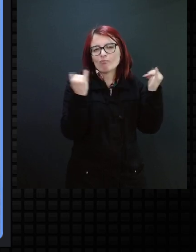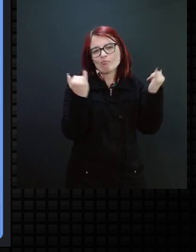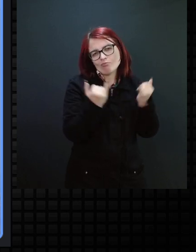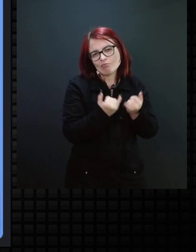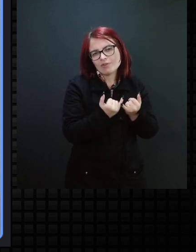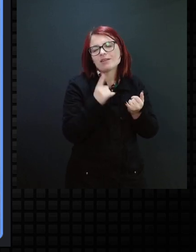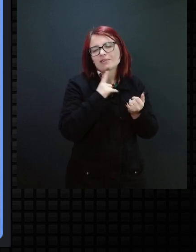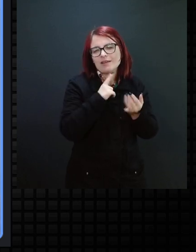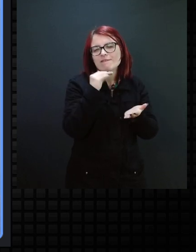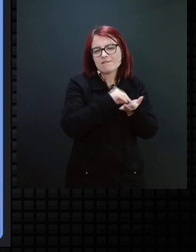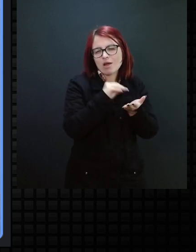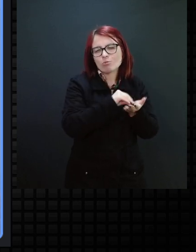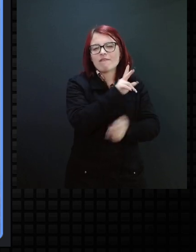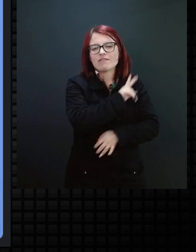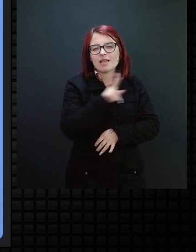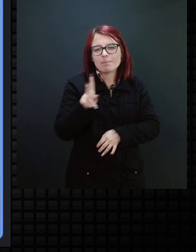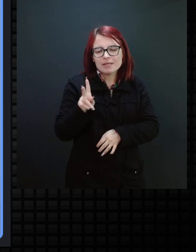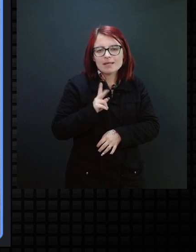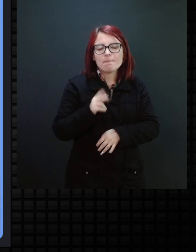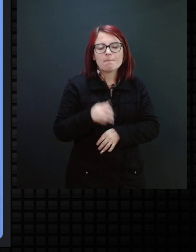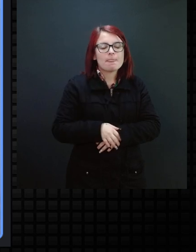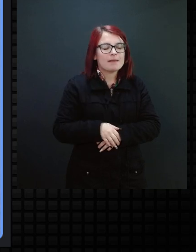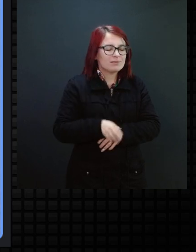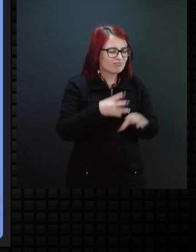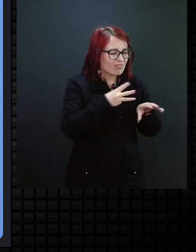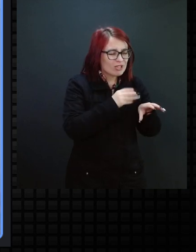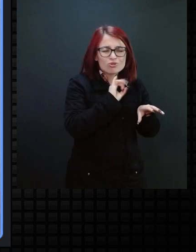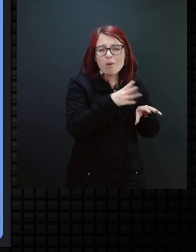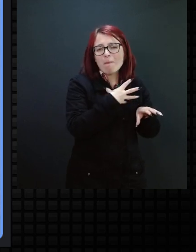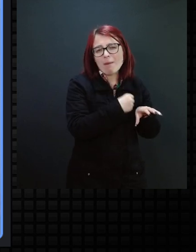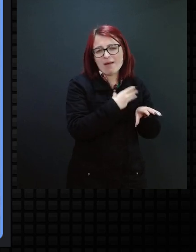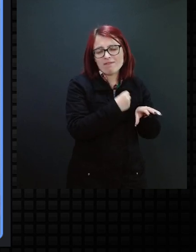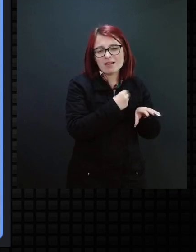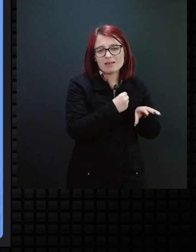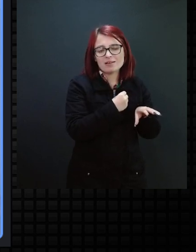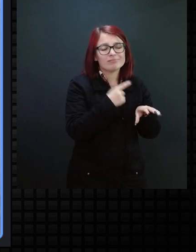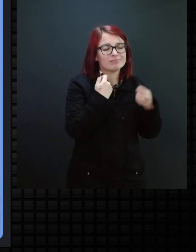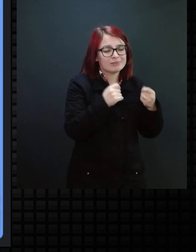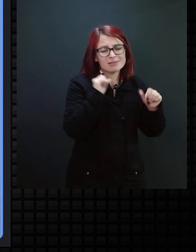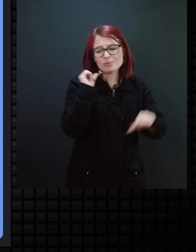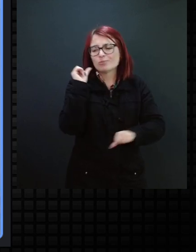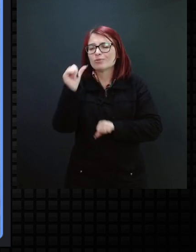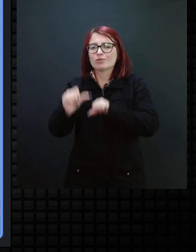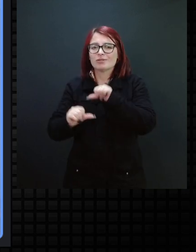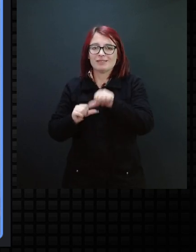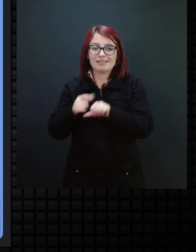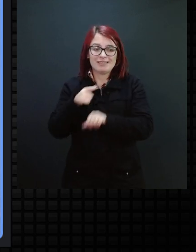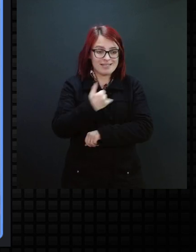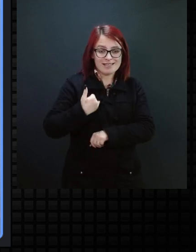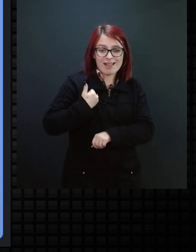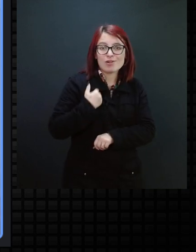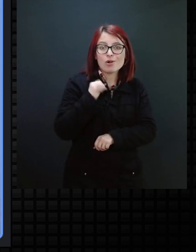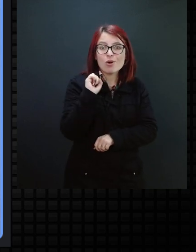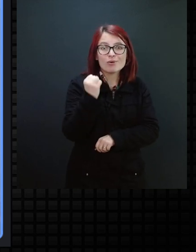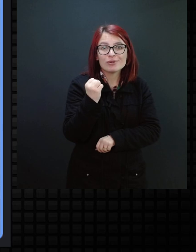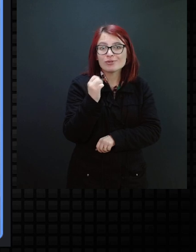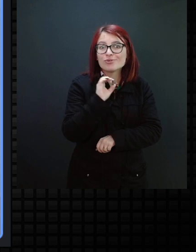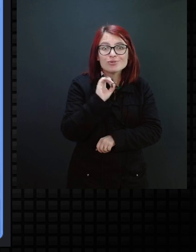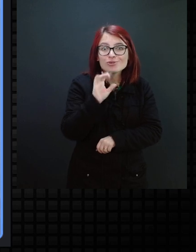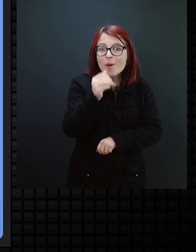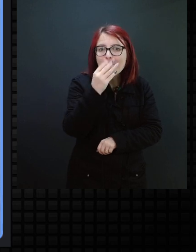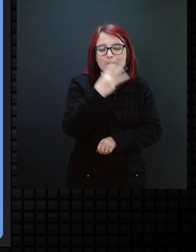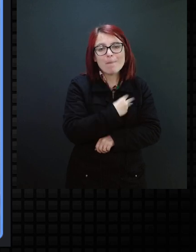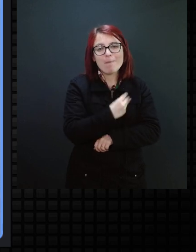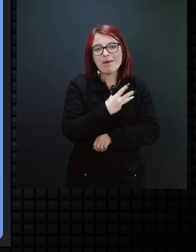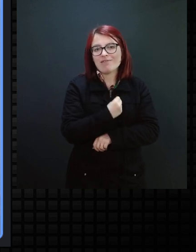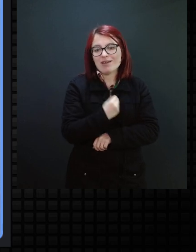com déficit de vitamina, já. E ele já estava com quase oito anos, já ia fazer oito anos. Ele tinha